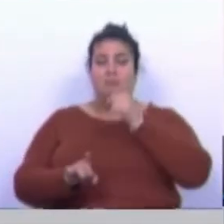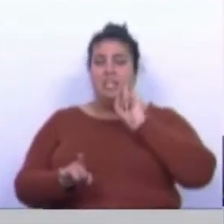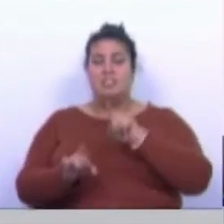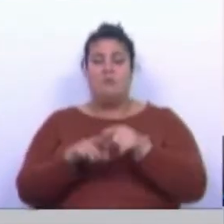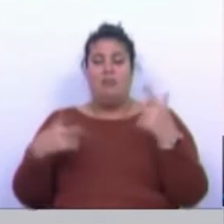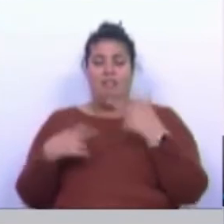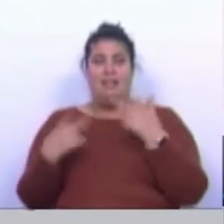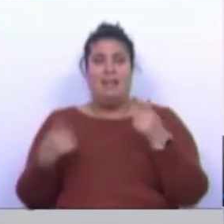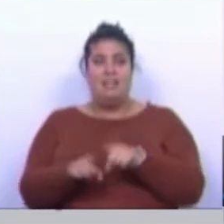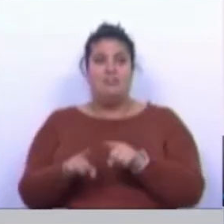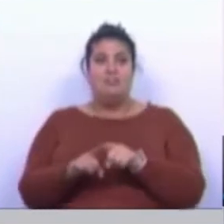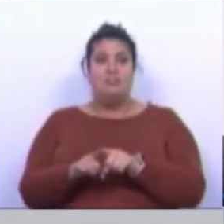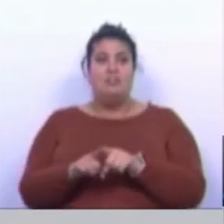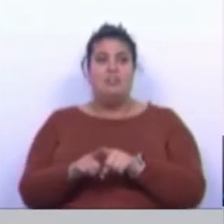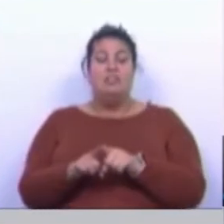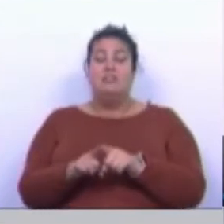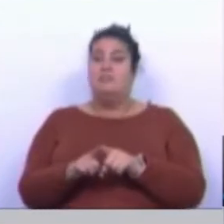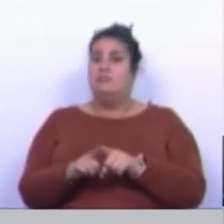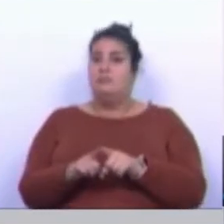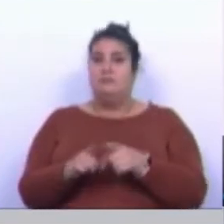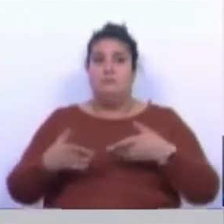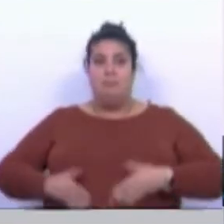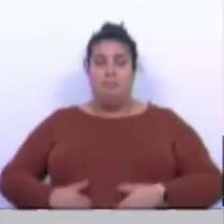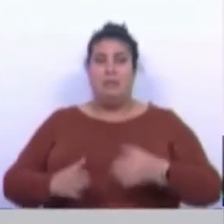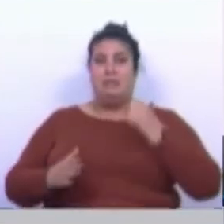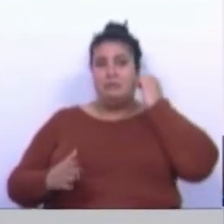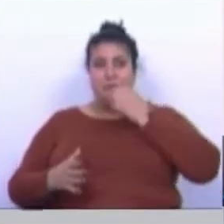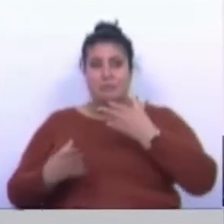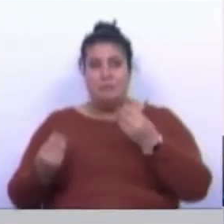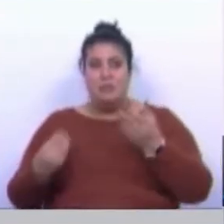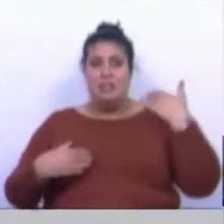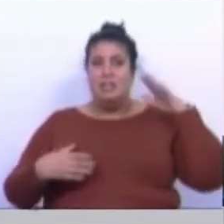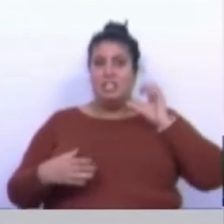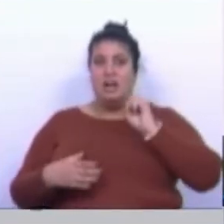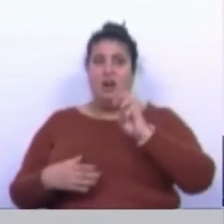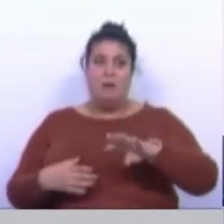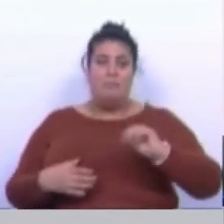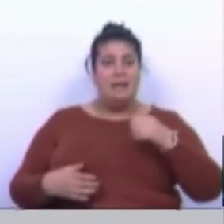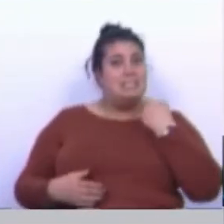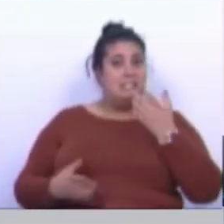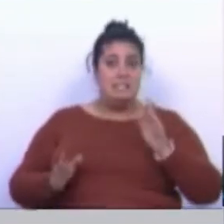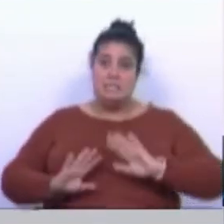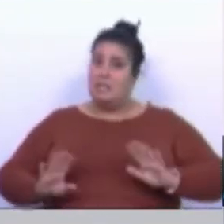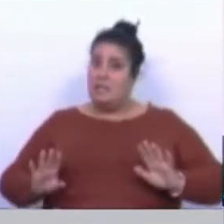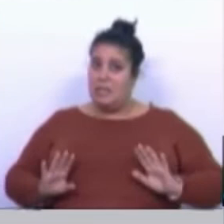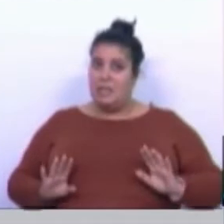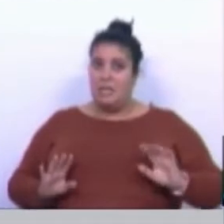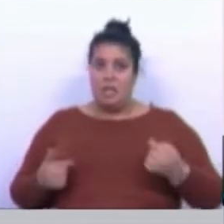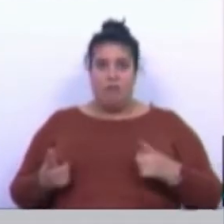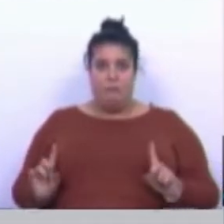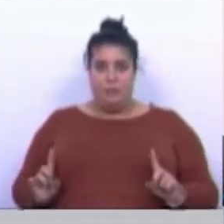queixas de episiotomias dolorosas, uma prática que já foi desaconselhada pela OMS em 2018 também.